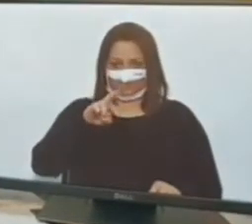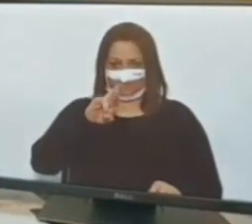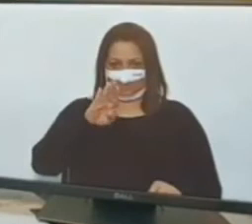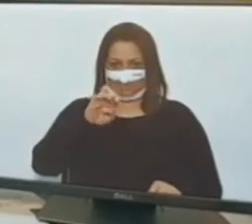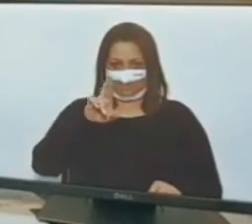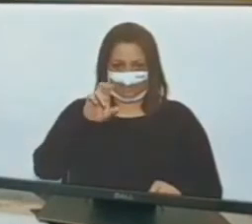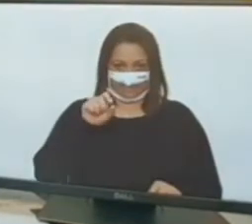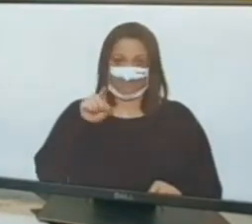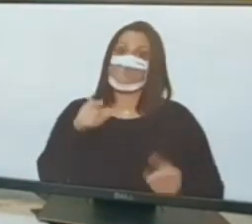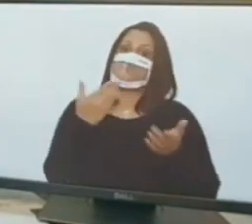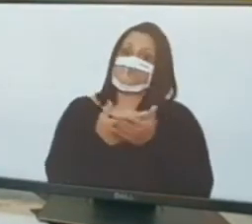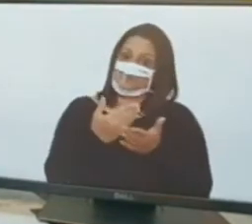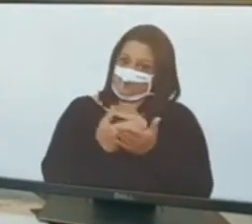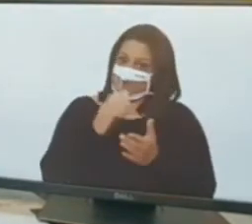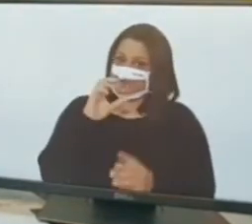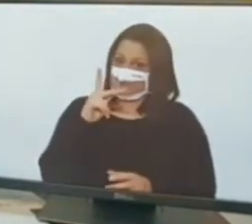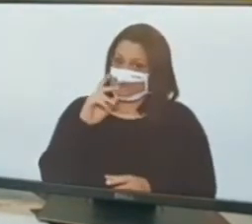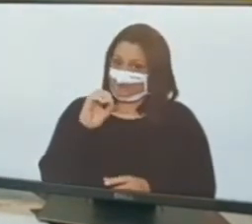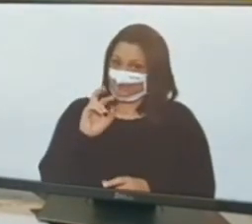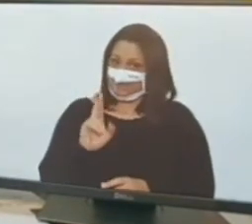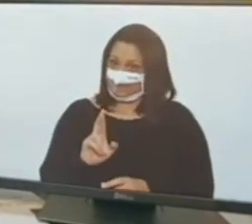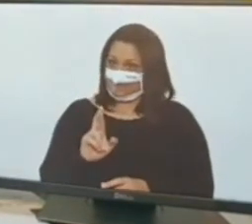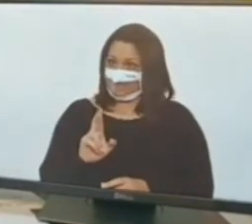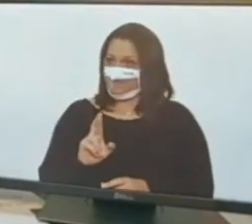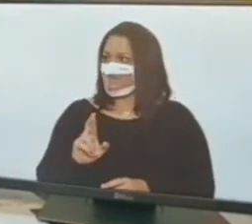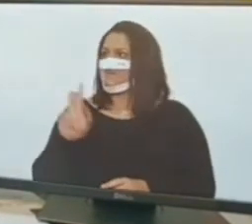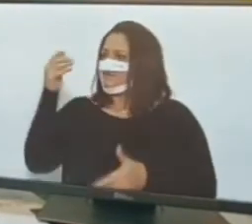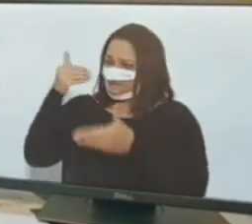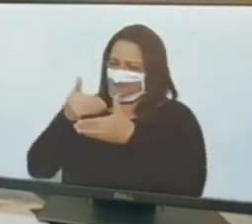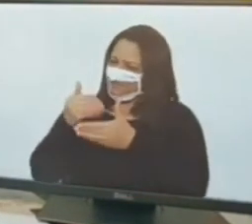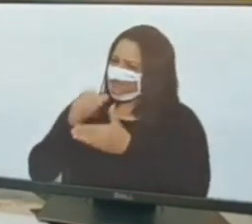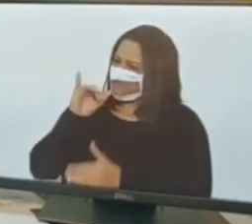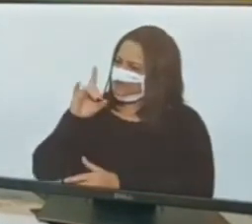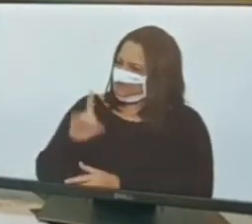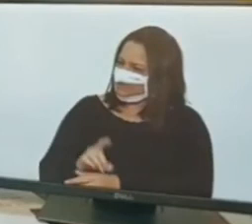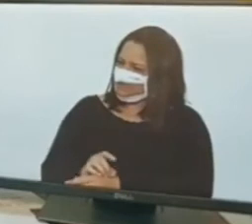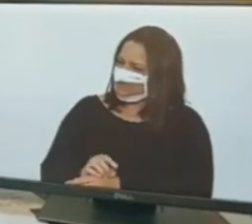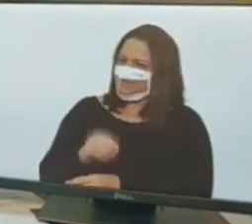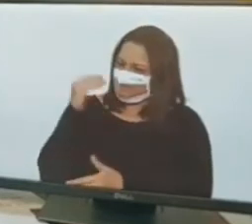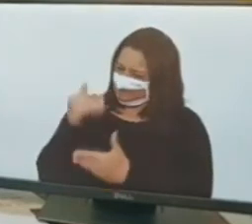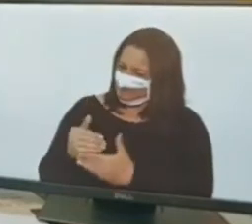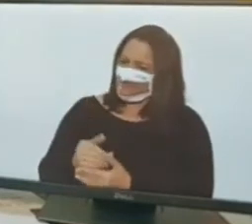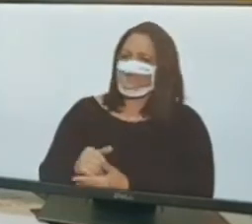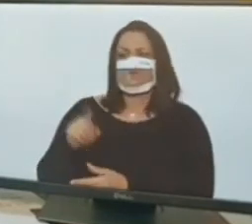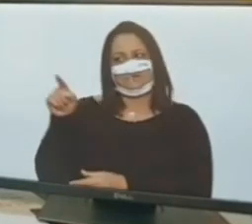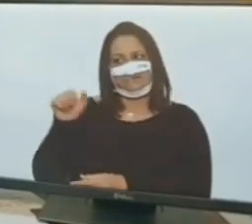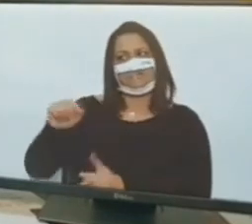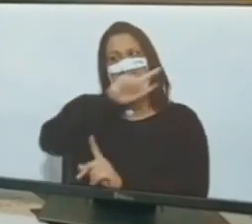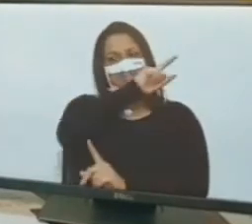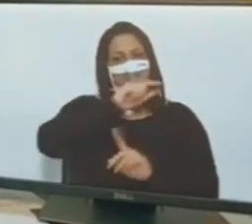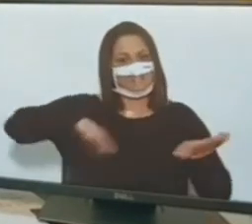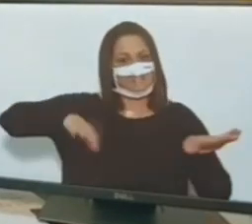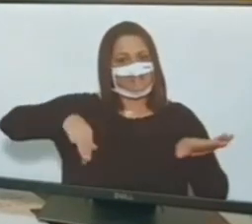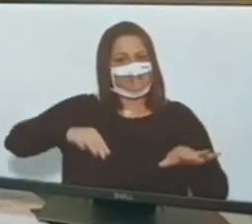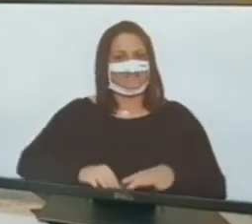Paulo. São Paulo. Está dormindo, é filho? Eu sou. Não sou, mas é filho. Não vai ser. Você não é fria, não sei. Pô, vou te mandar para a profissão, hein?